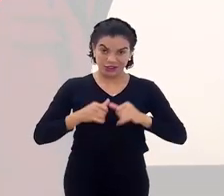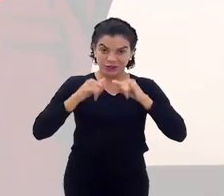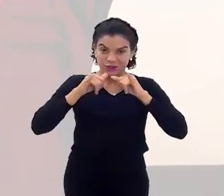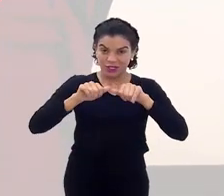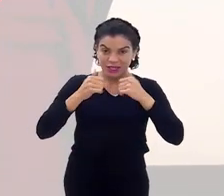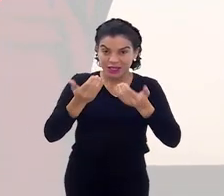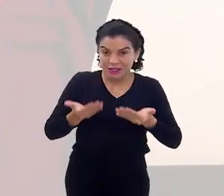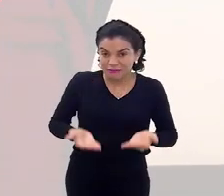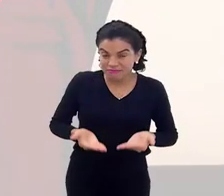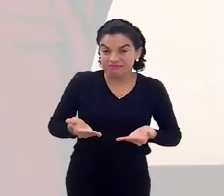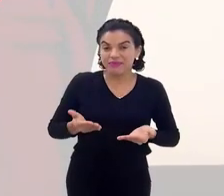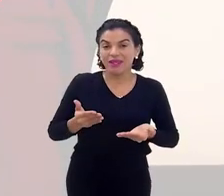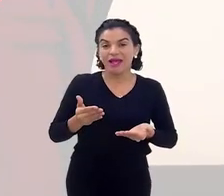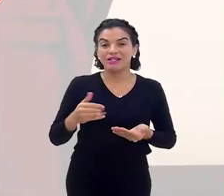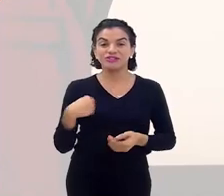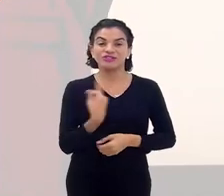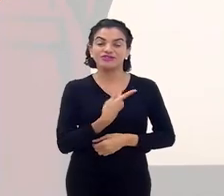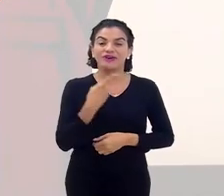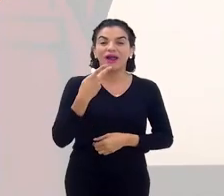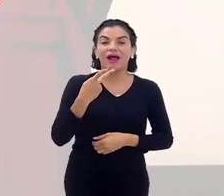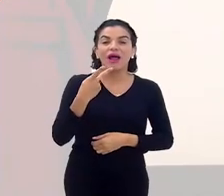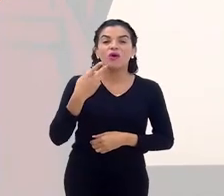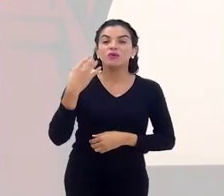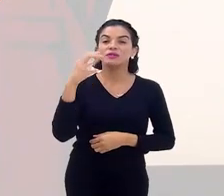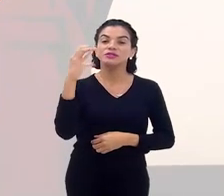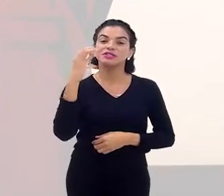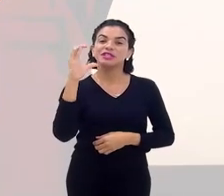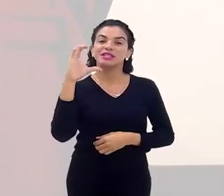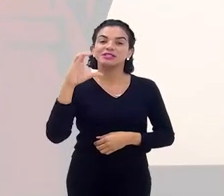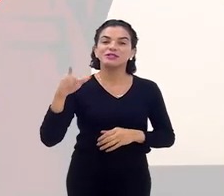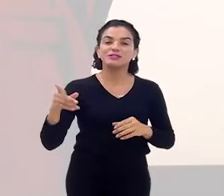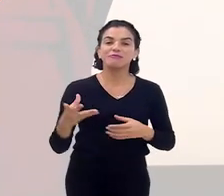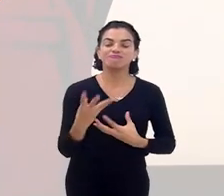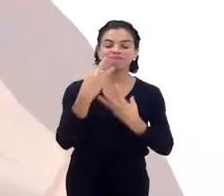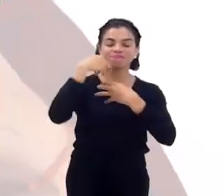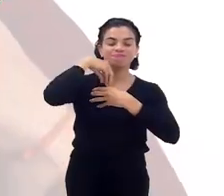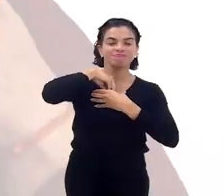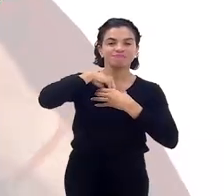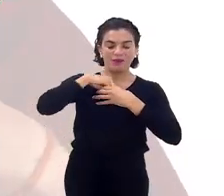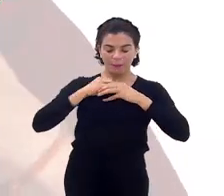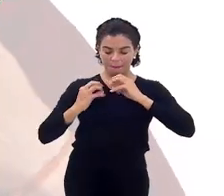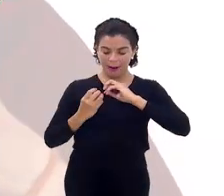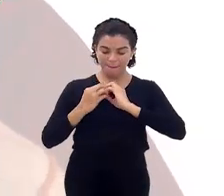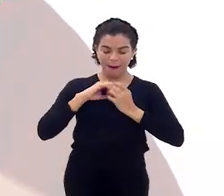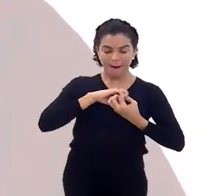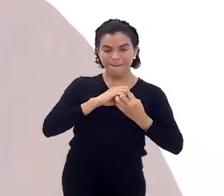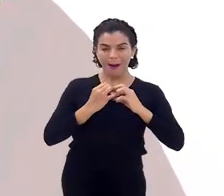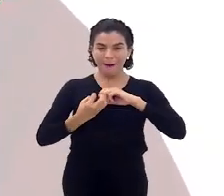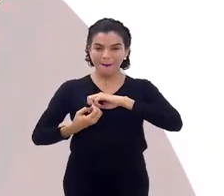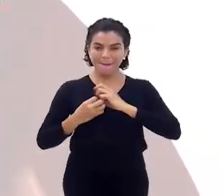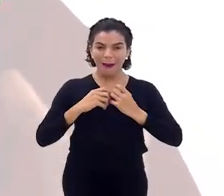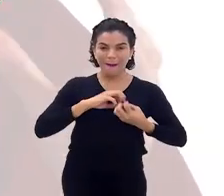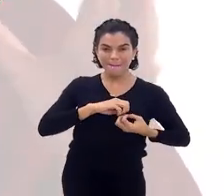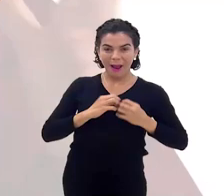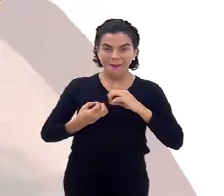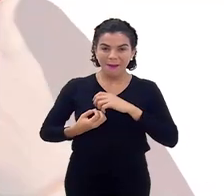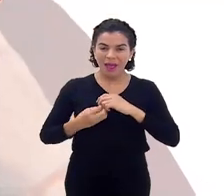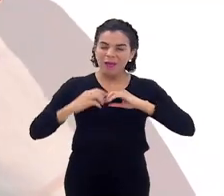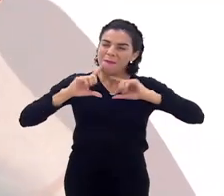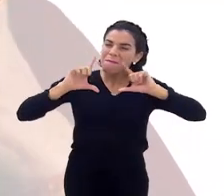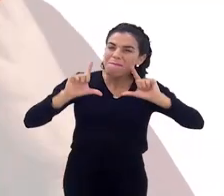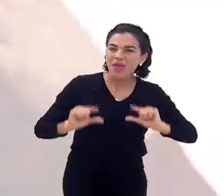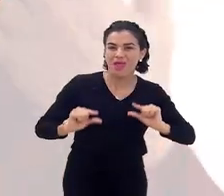tibetano, como a fala, a gente fala que a gente é o cientista do interior, né? Do nosso interior. Então, quanto